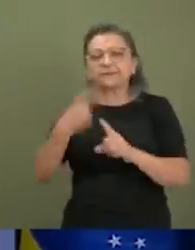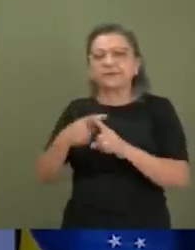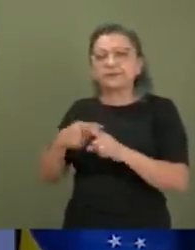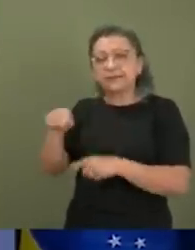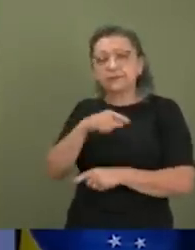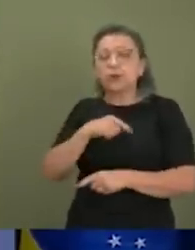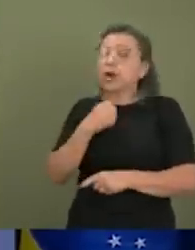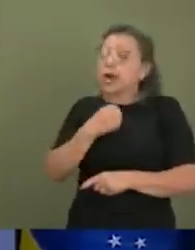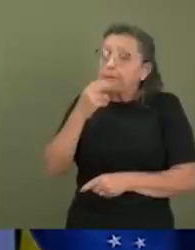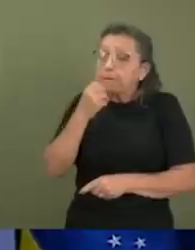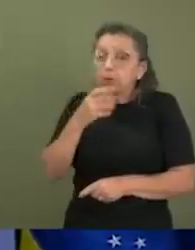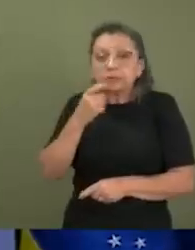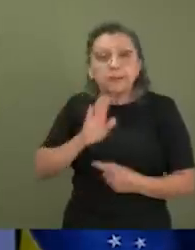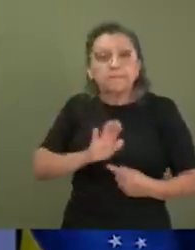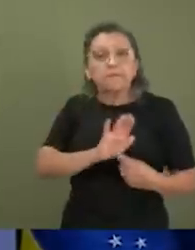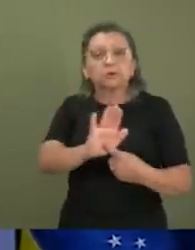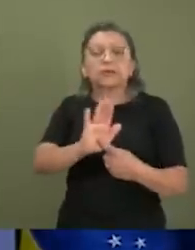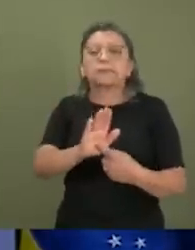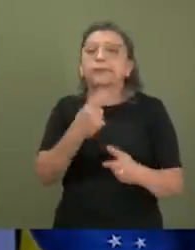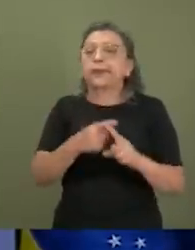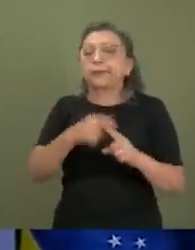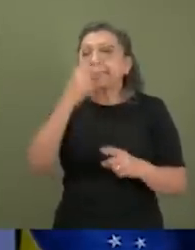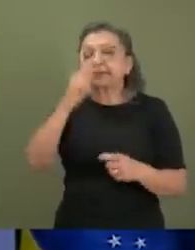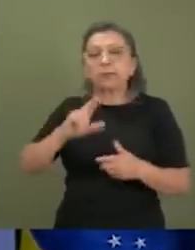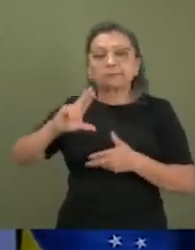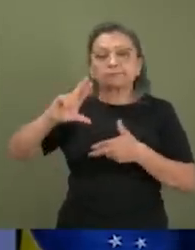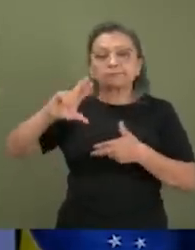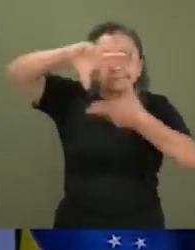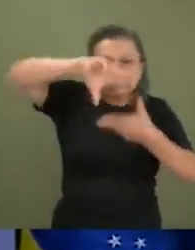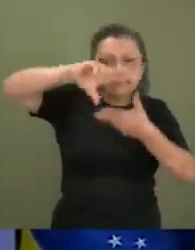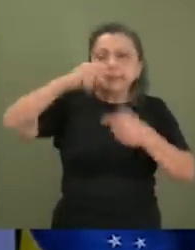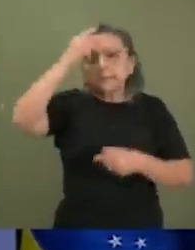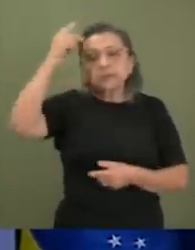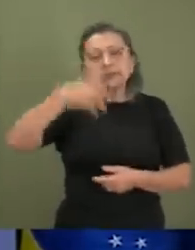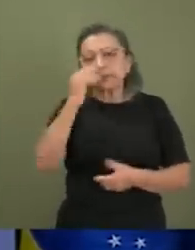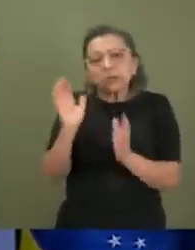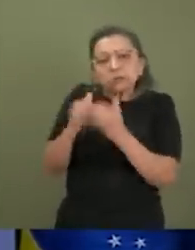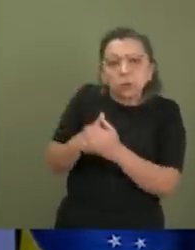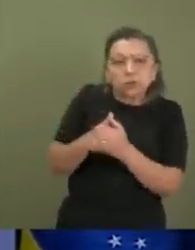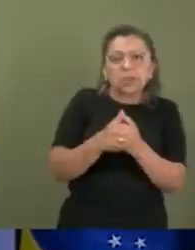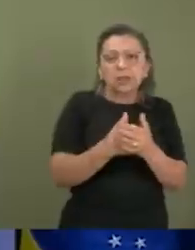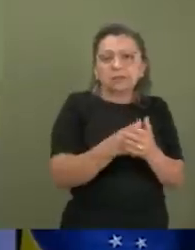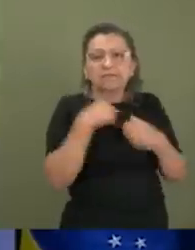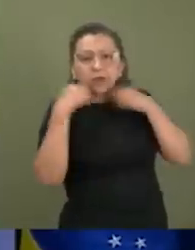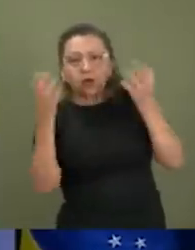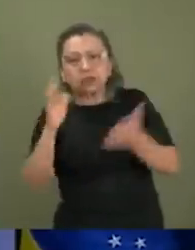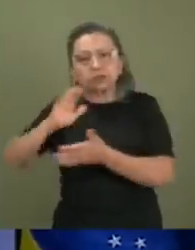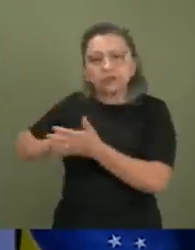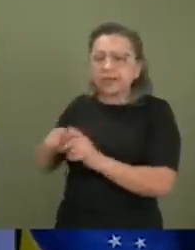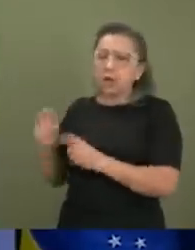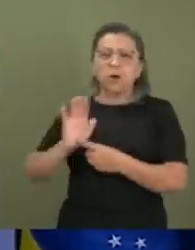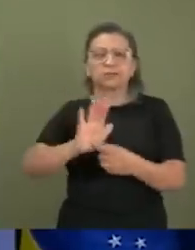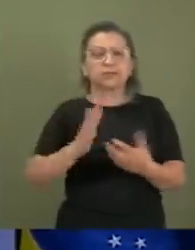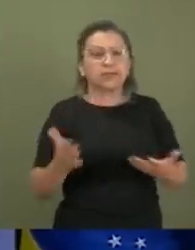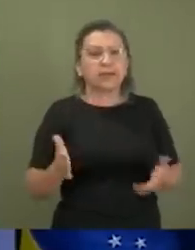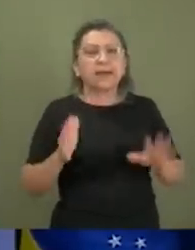e eu acho bom sempre expor porque é um tabu, porque é uma coisa que as pessoas sentem que devem esconder, que devem ter vergonha e que não devem